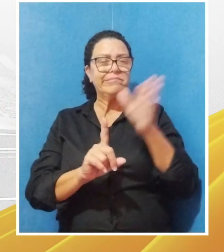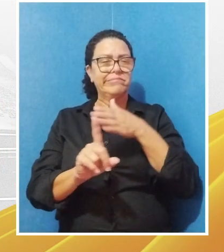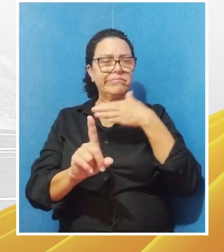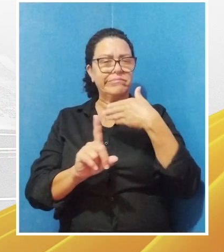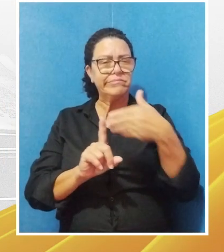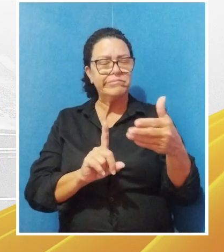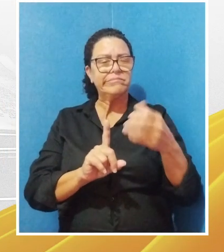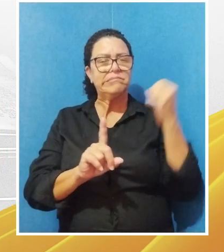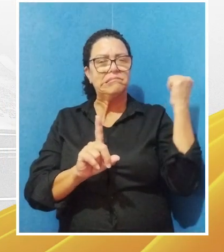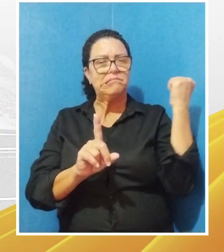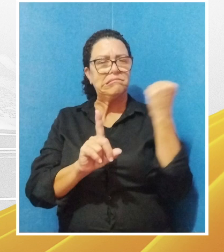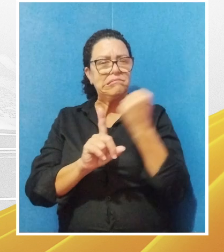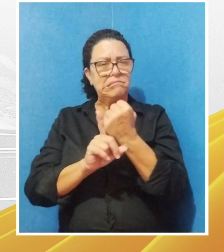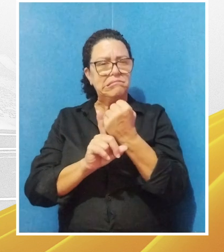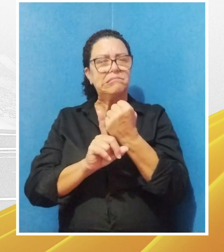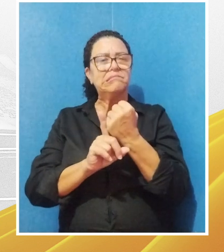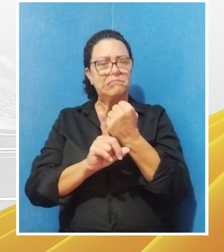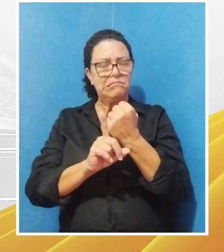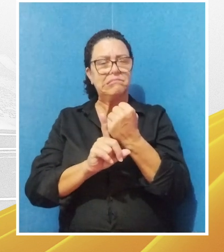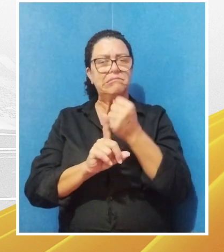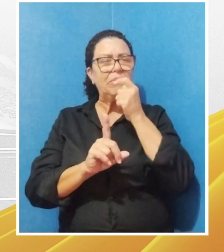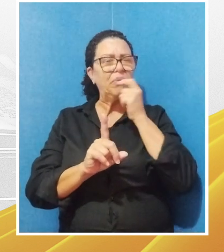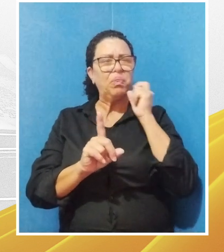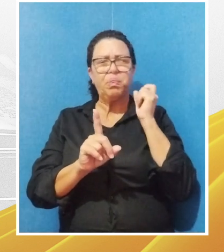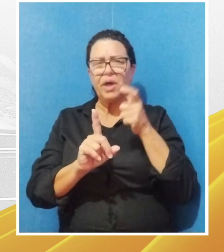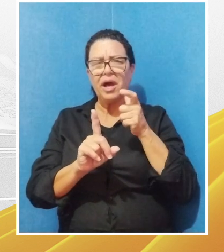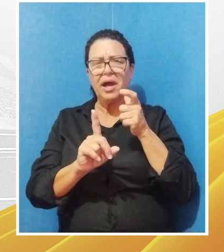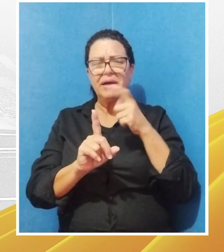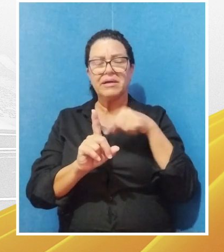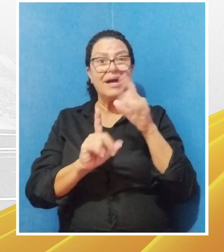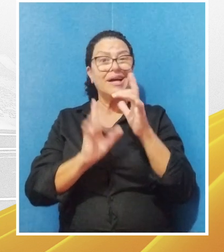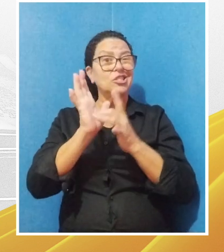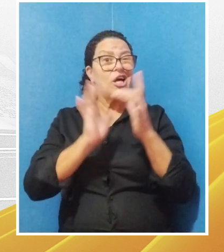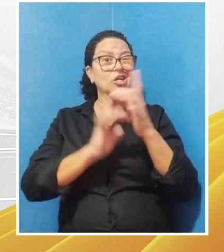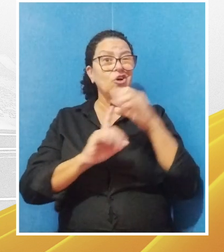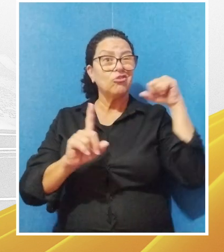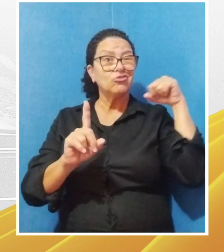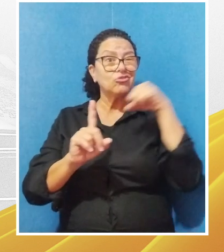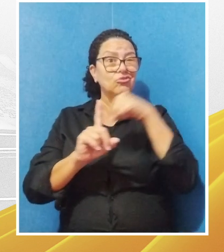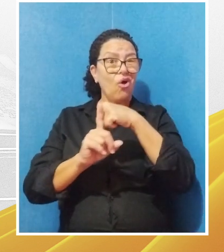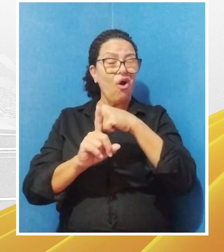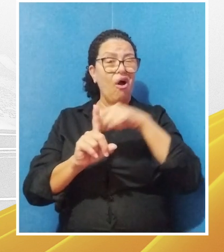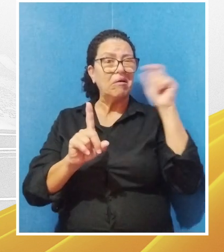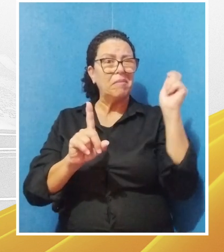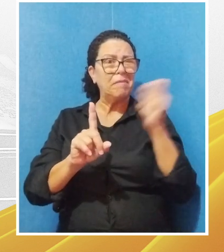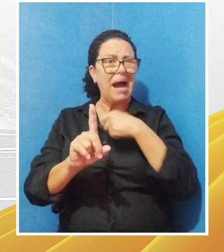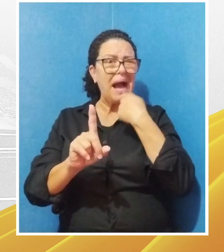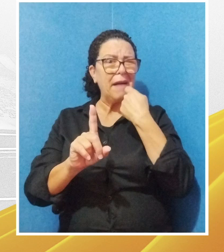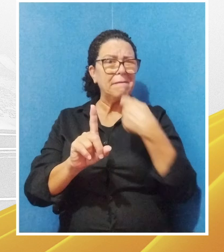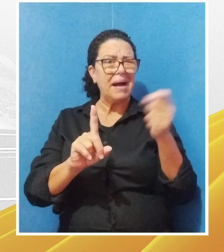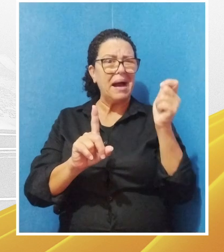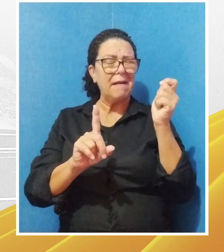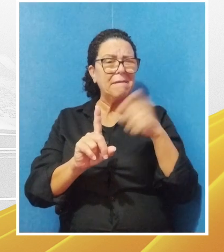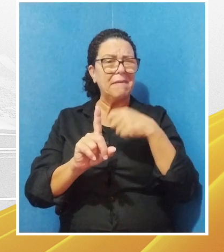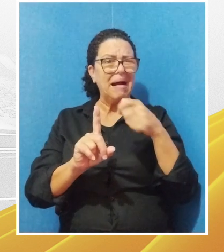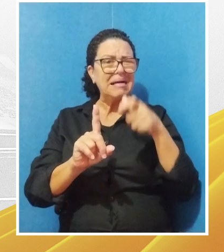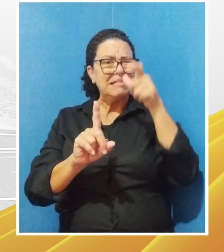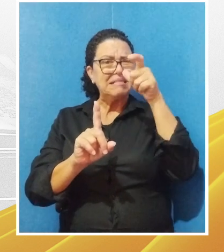esbofeteado, perfurado no lado, cuspido. Ele foi socado, foi chicoteado,